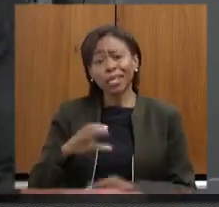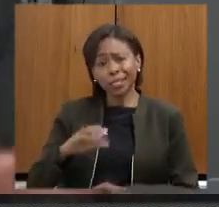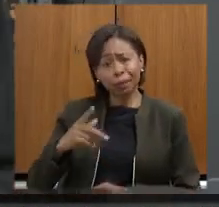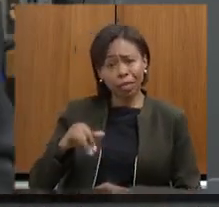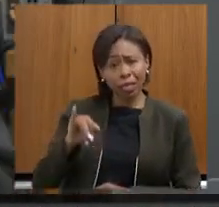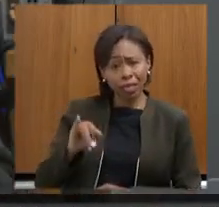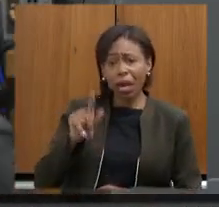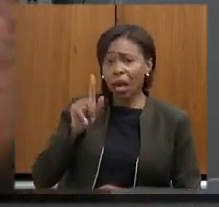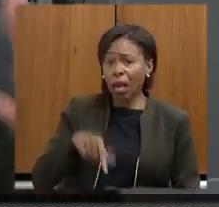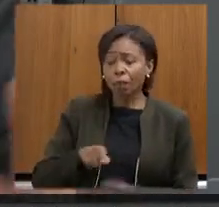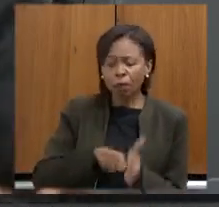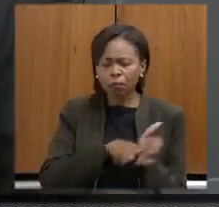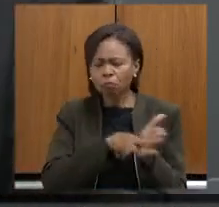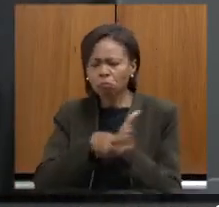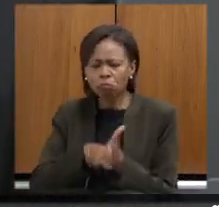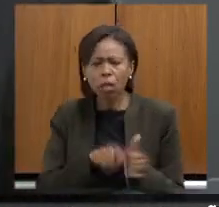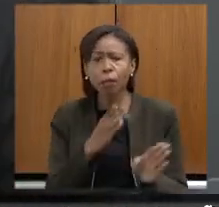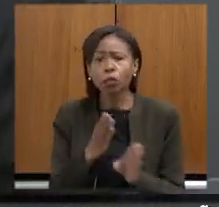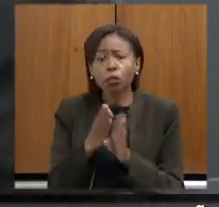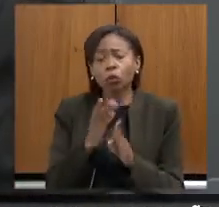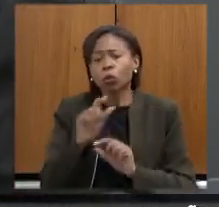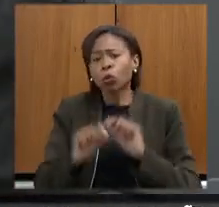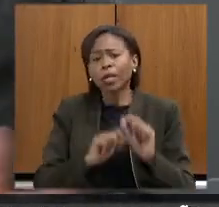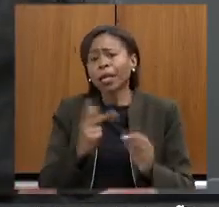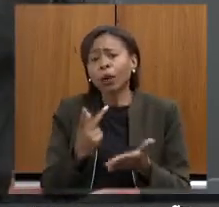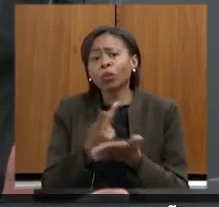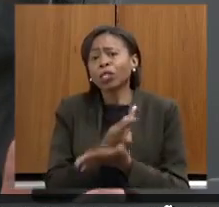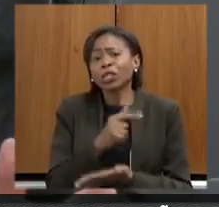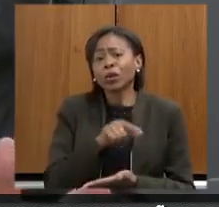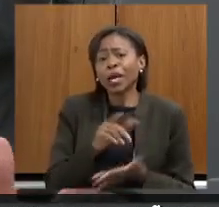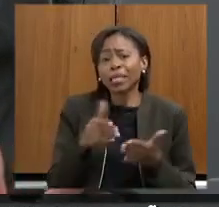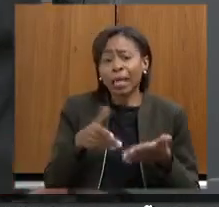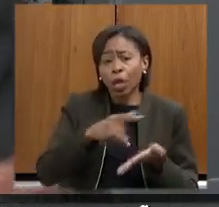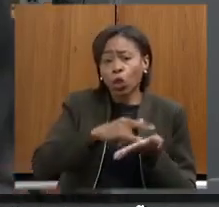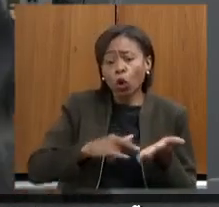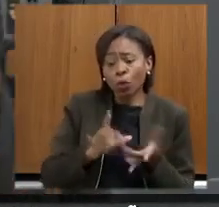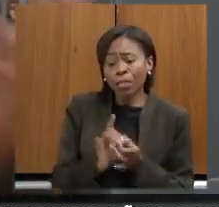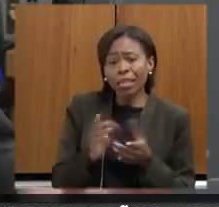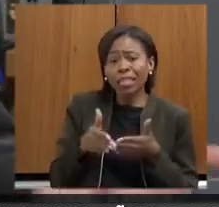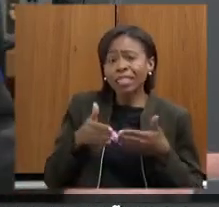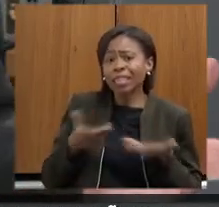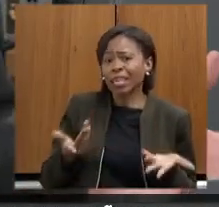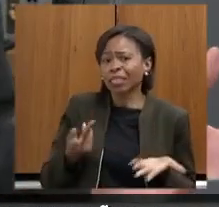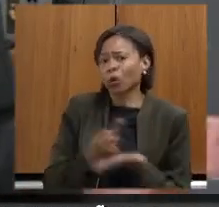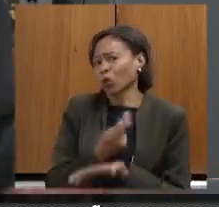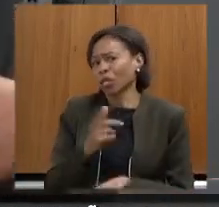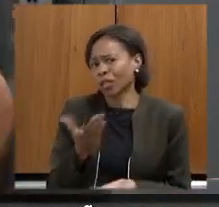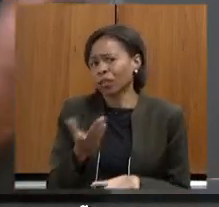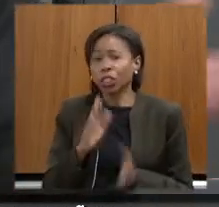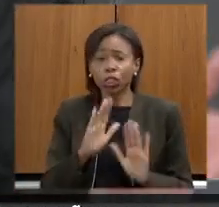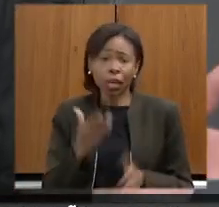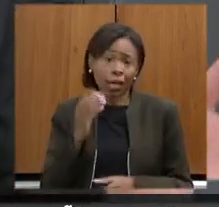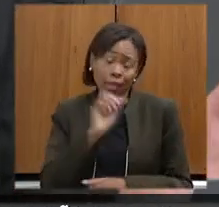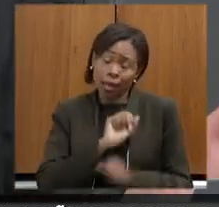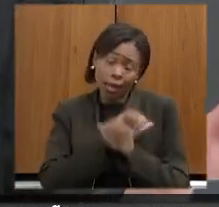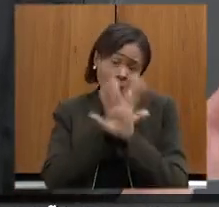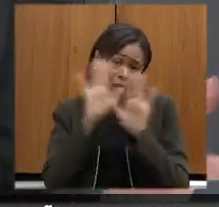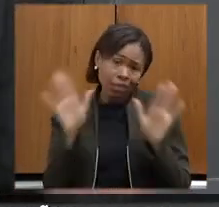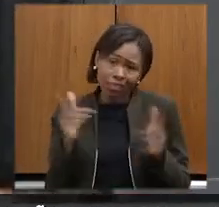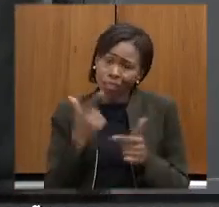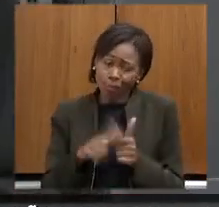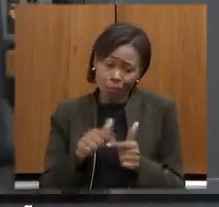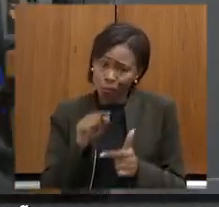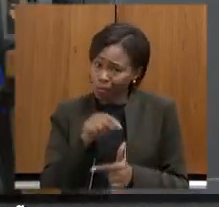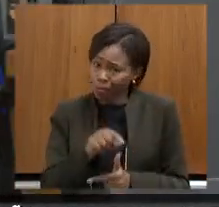o que aconteceu na concessão daquela licença isso rapidamente ficou claro que não era problema não esse